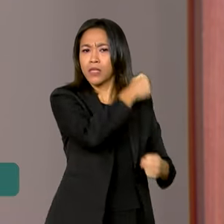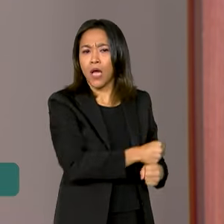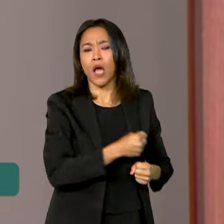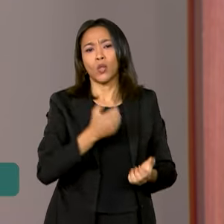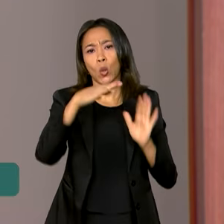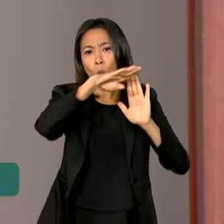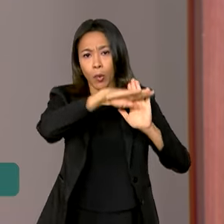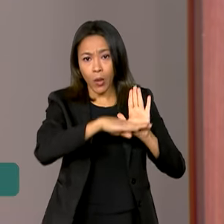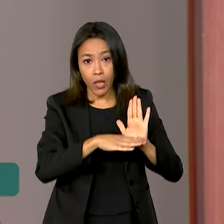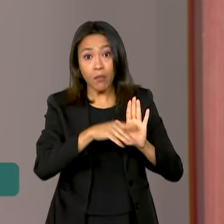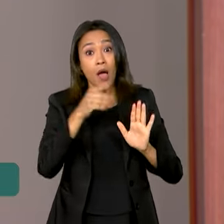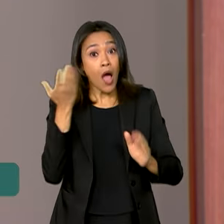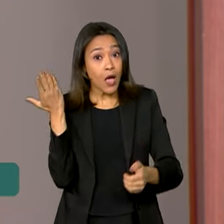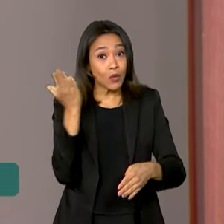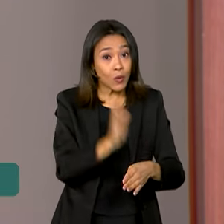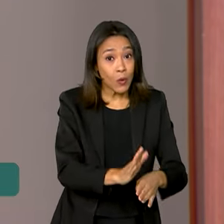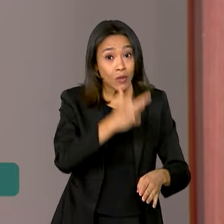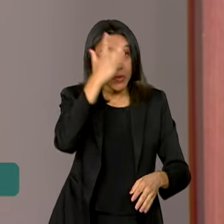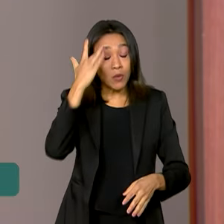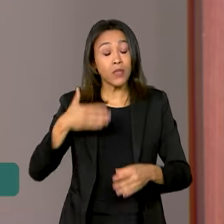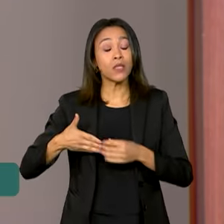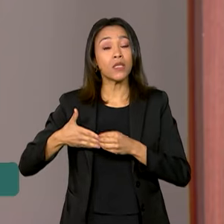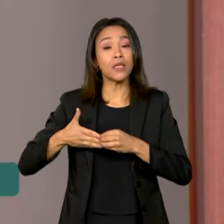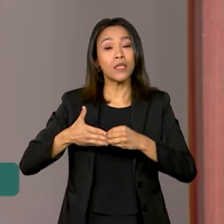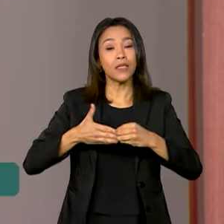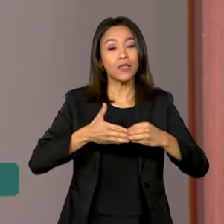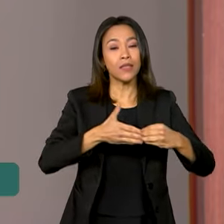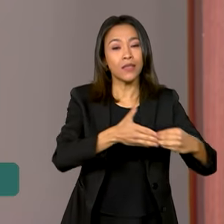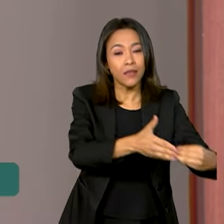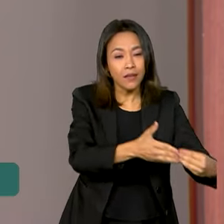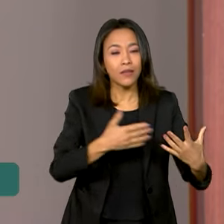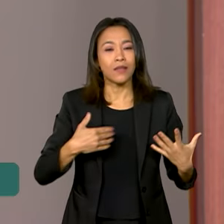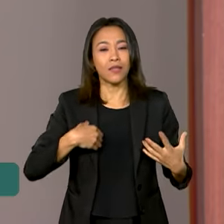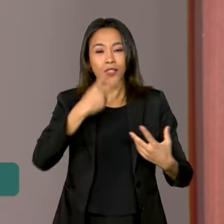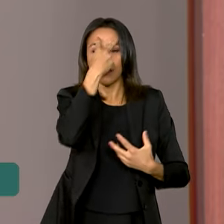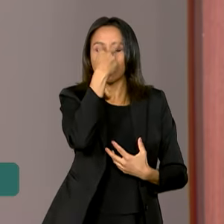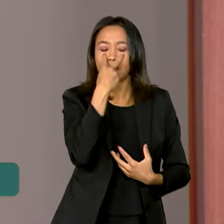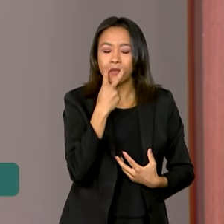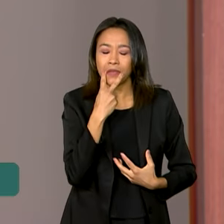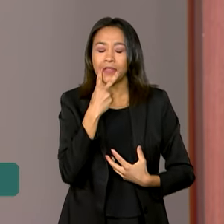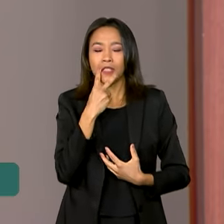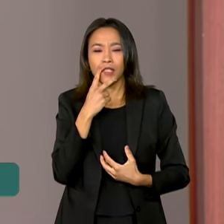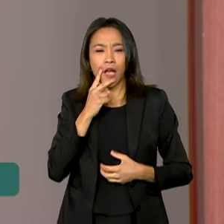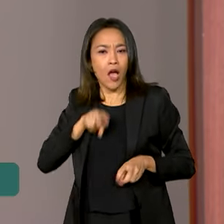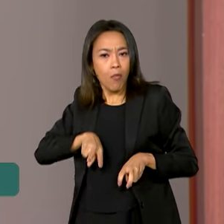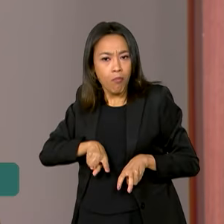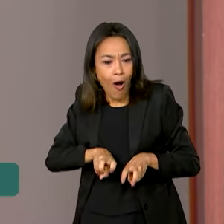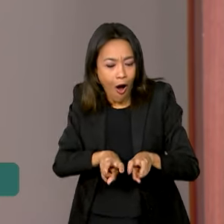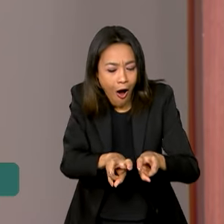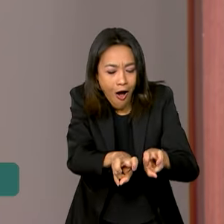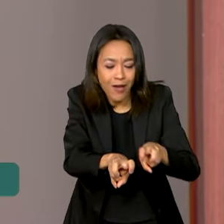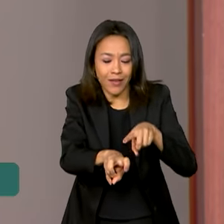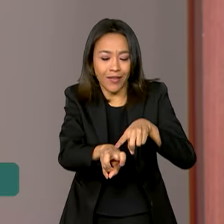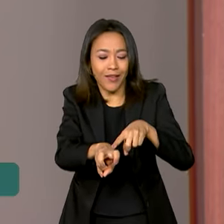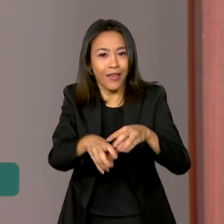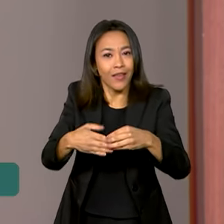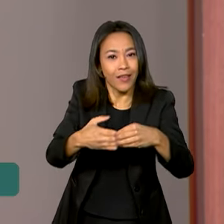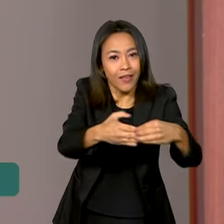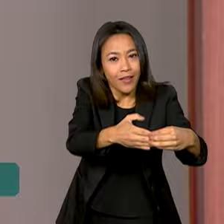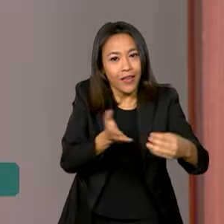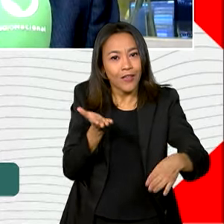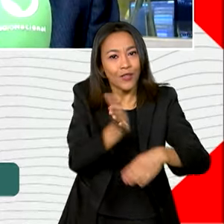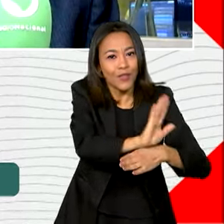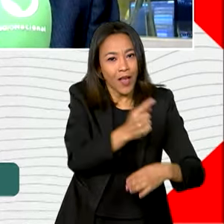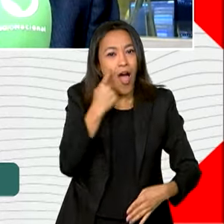também os guias de deficientes visuais nas provas do atletismo paralímpico que brilhou lá em Paris.